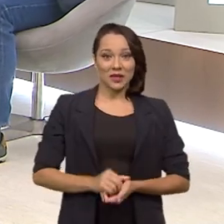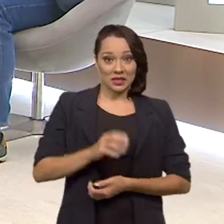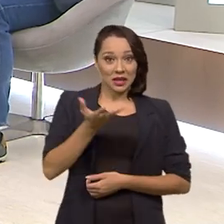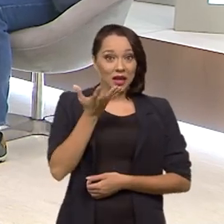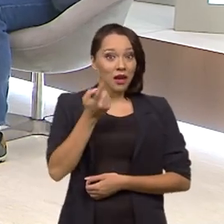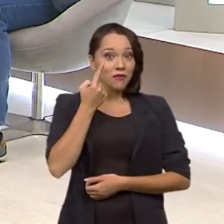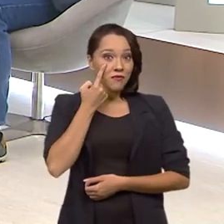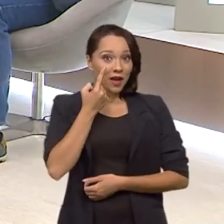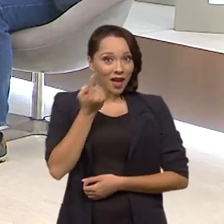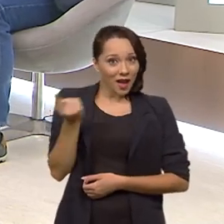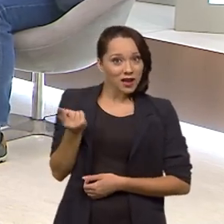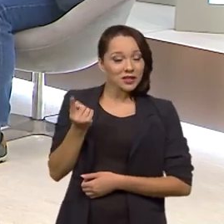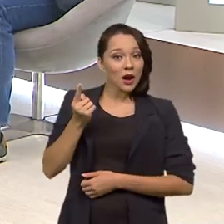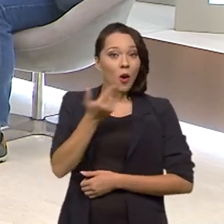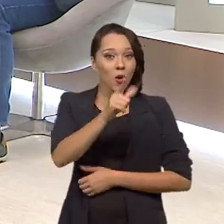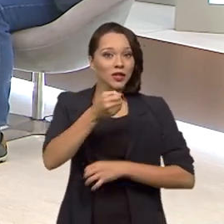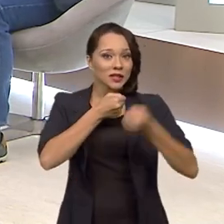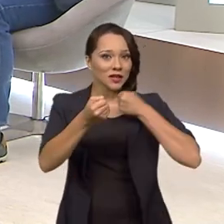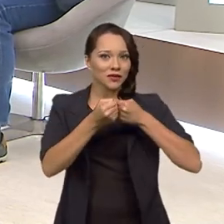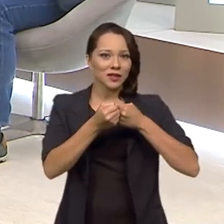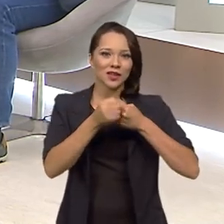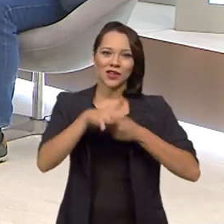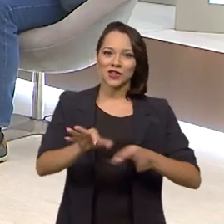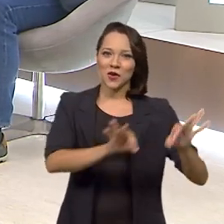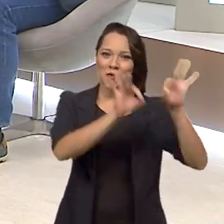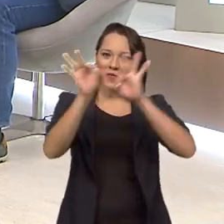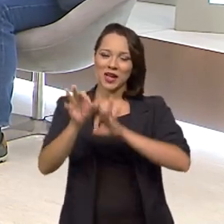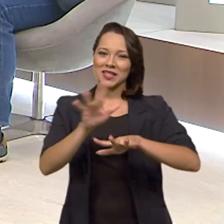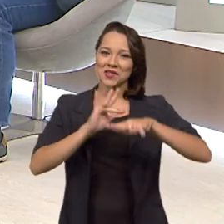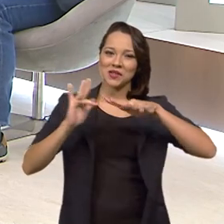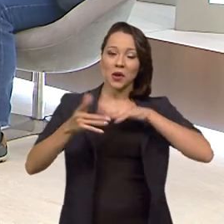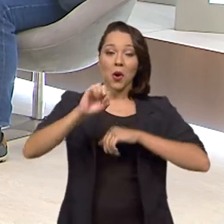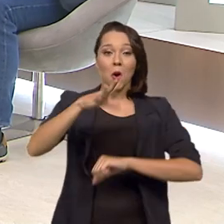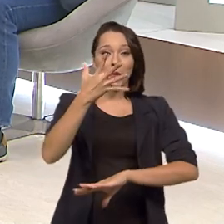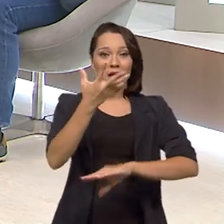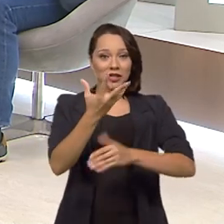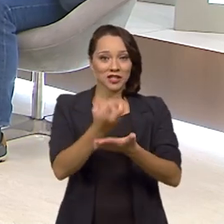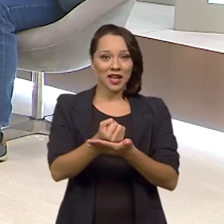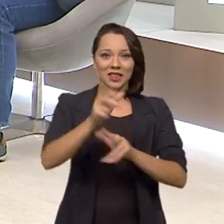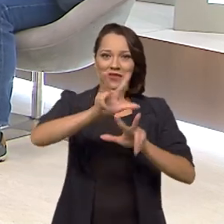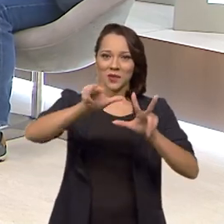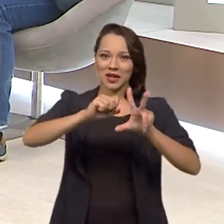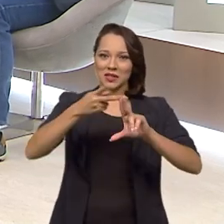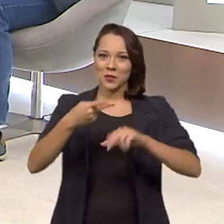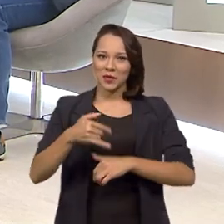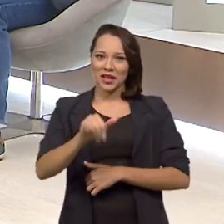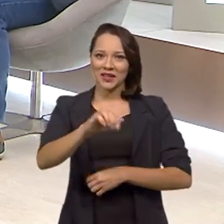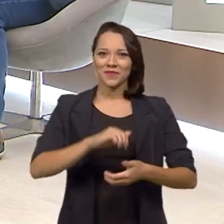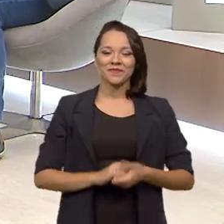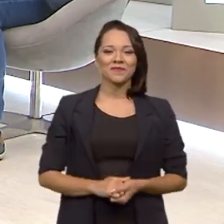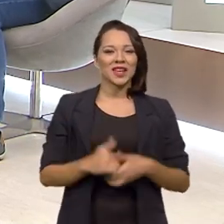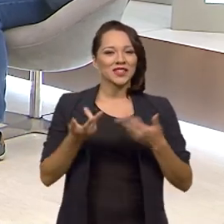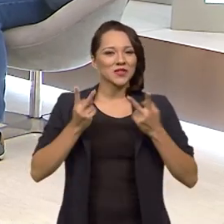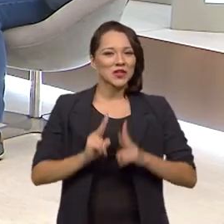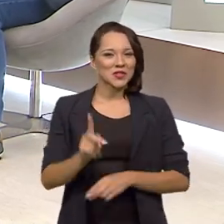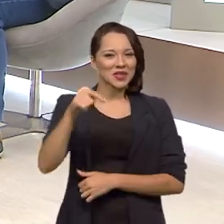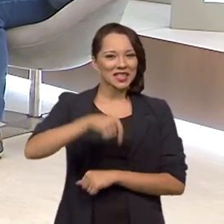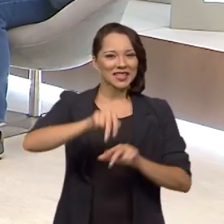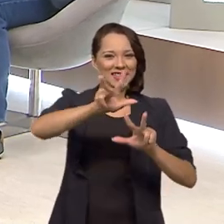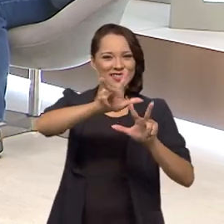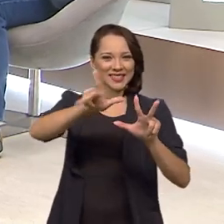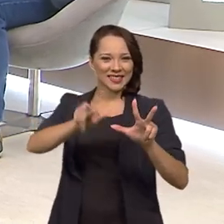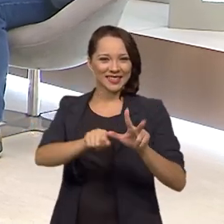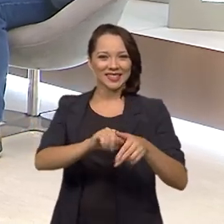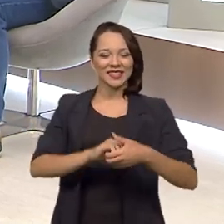quiser rever esta ou outras entrevistas, é só acompanhar as nossas redes sociais ou baixar o TV Brasil Play. E o Brasil continue em